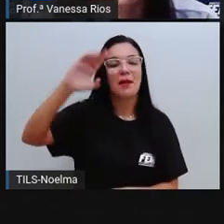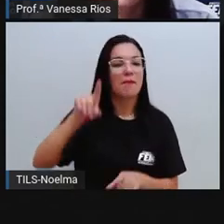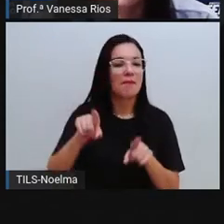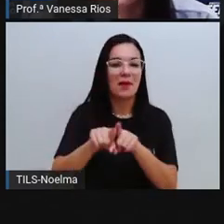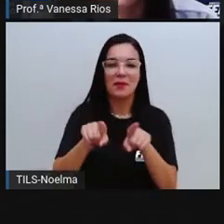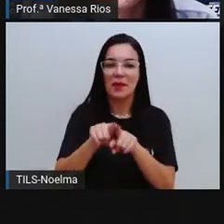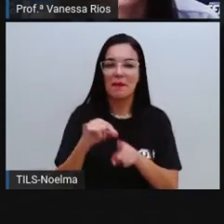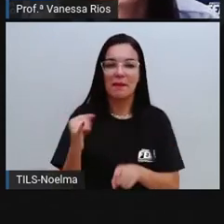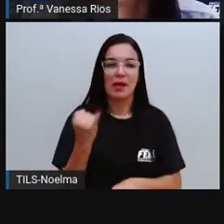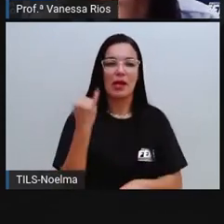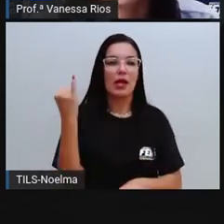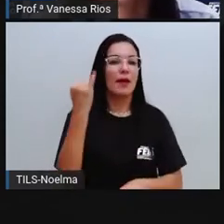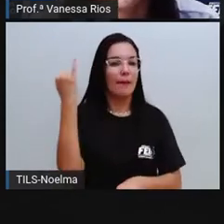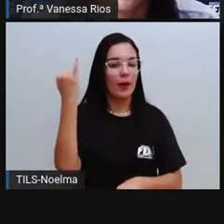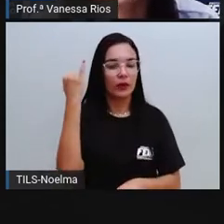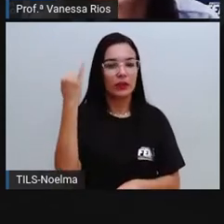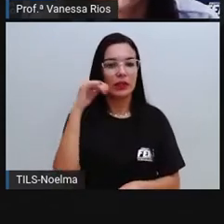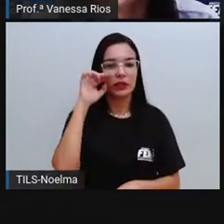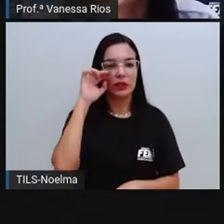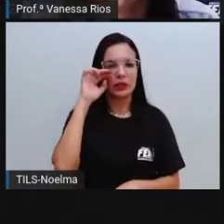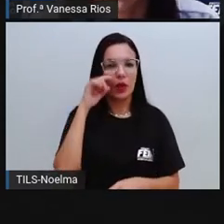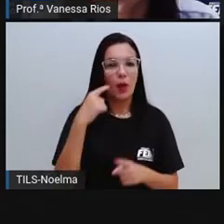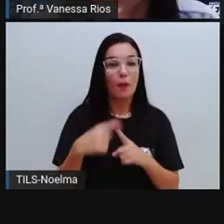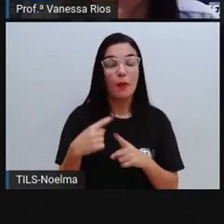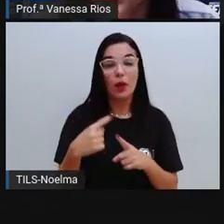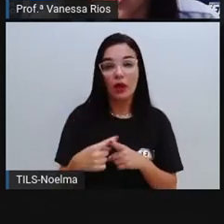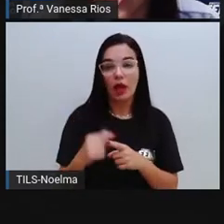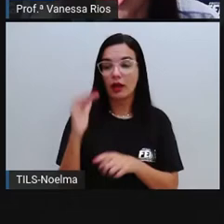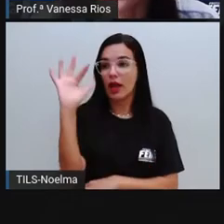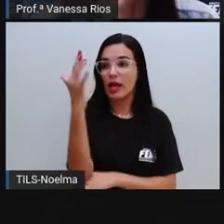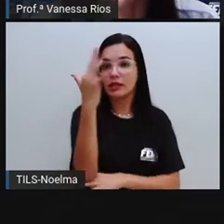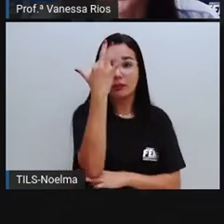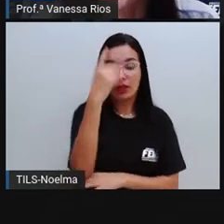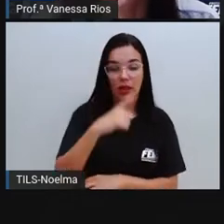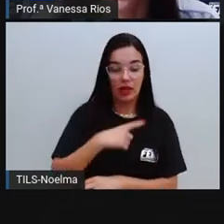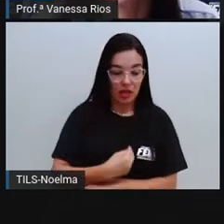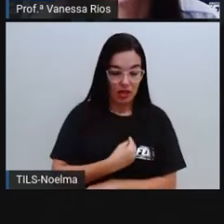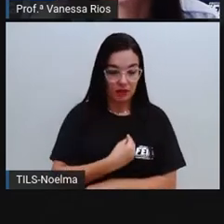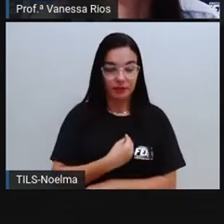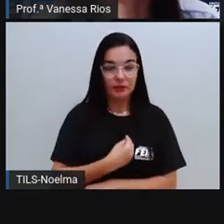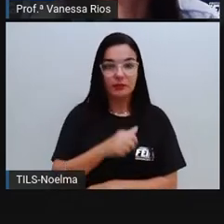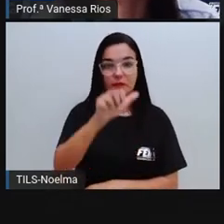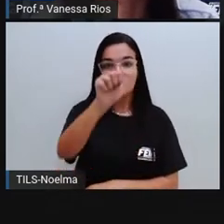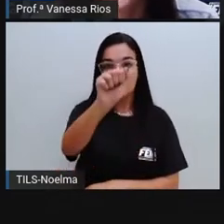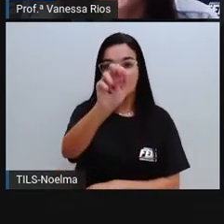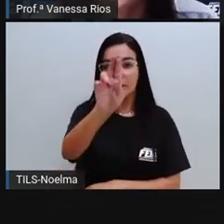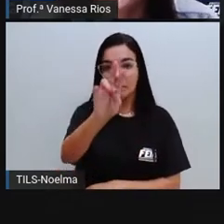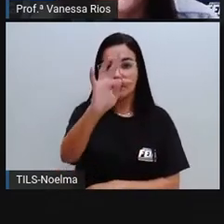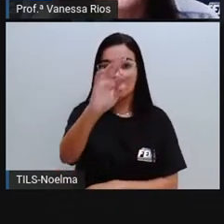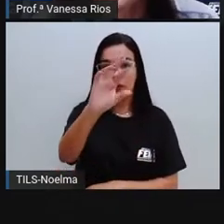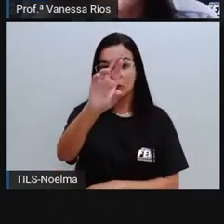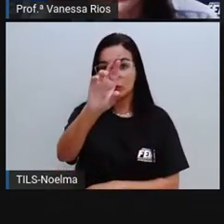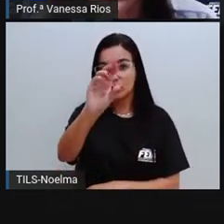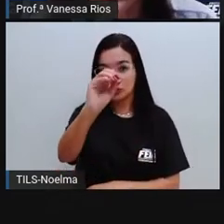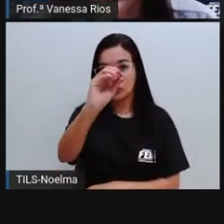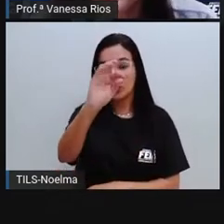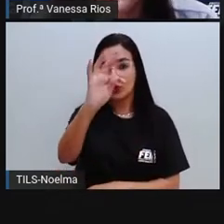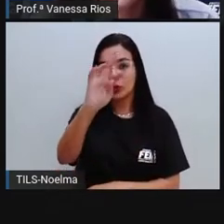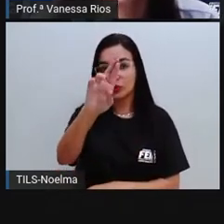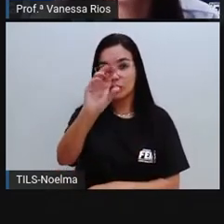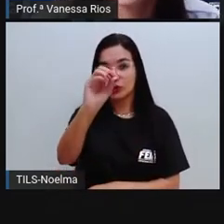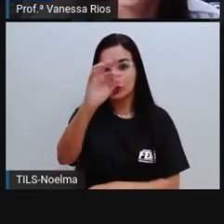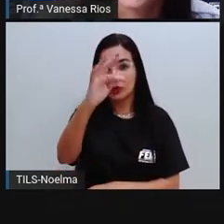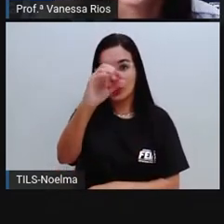As plantas, elas são seres autótropos. Ou seja, elas conseguem produzir o seu próprio alimento.